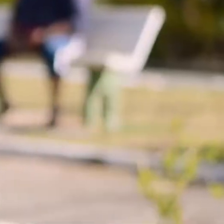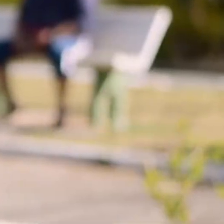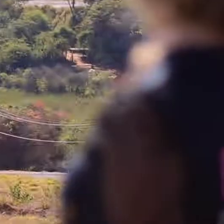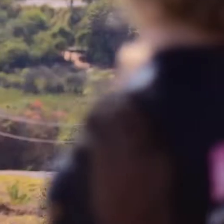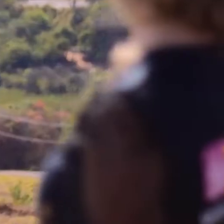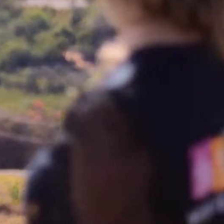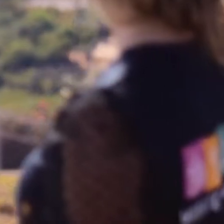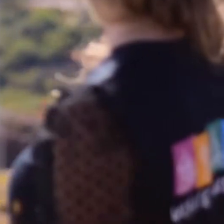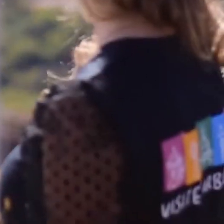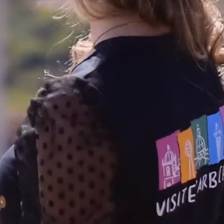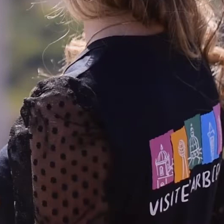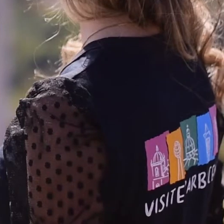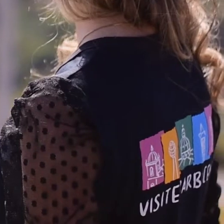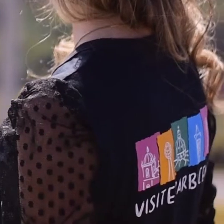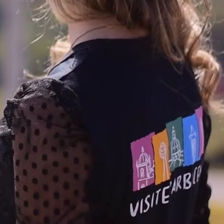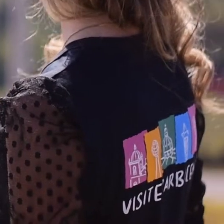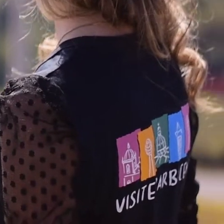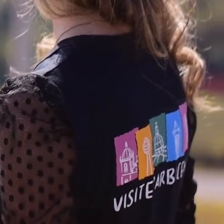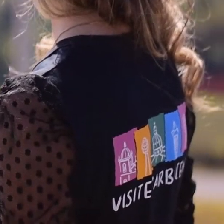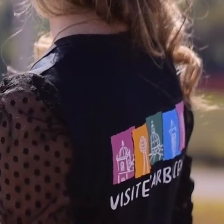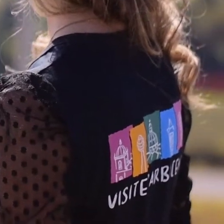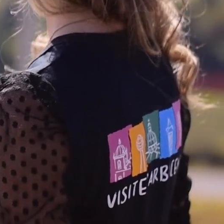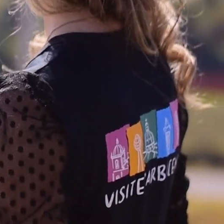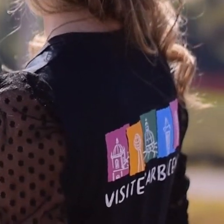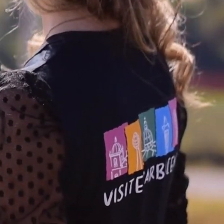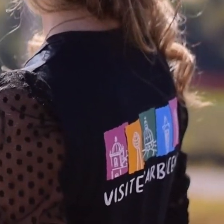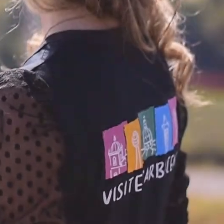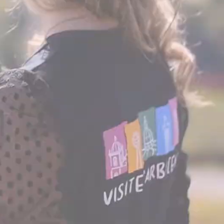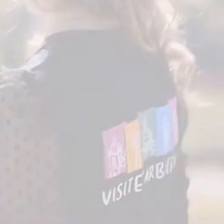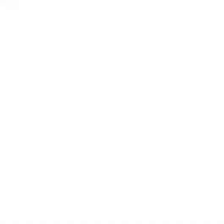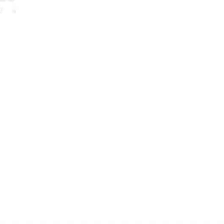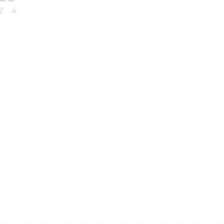eu acho que eu agora